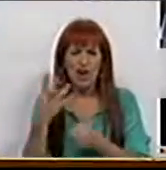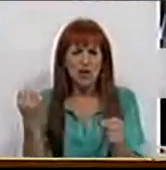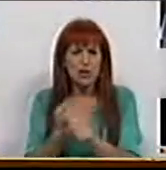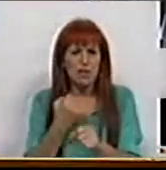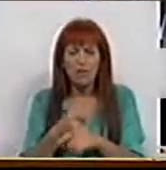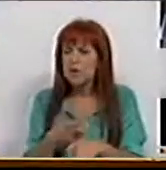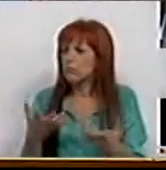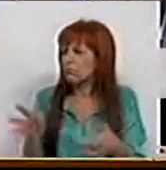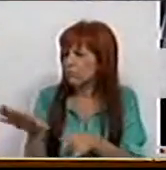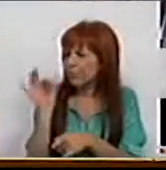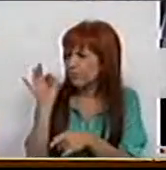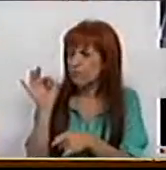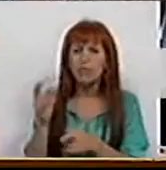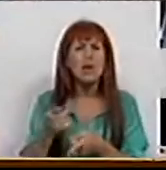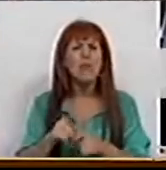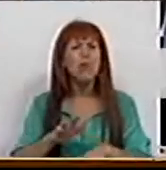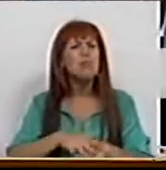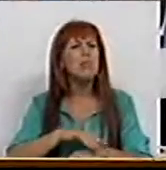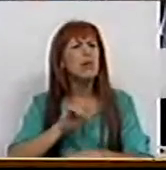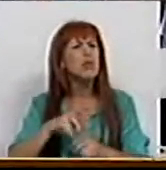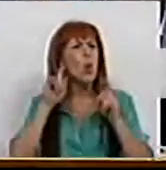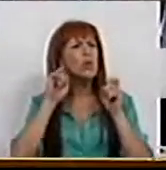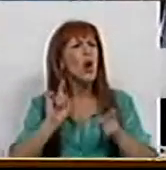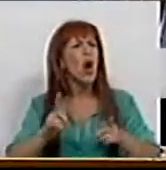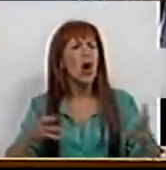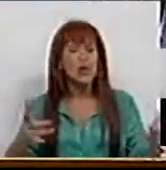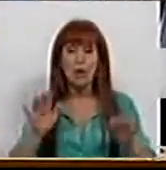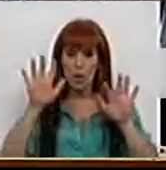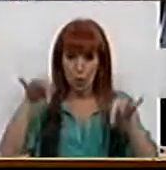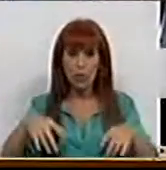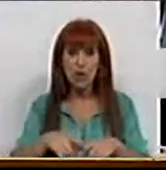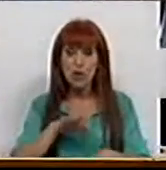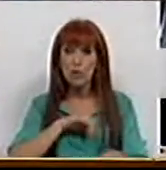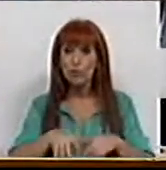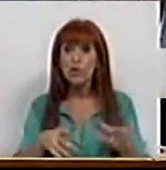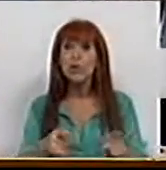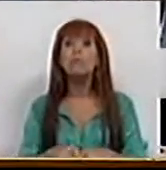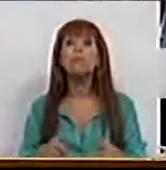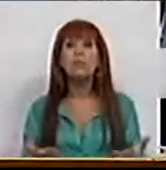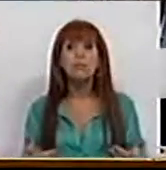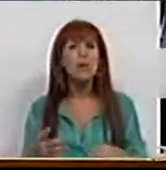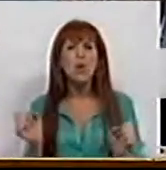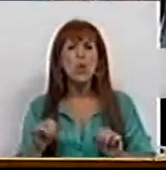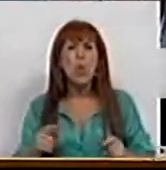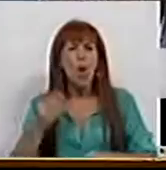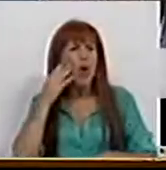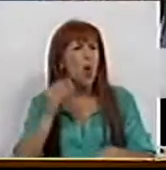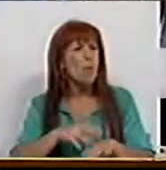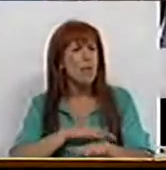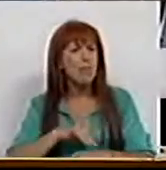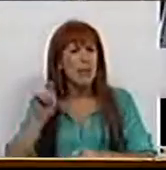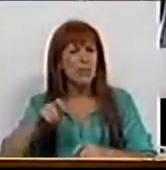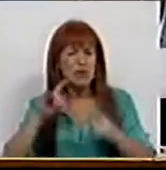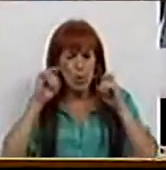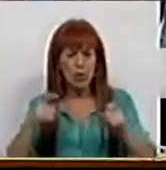serviços, mas qual é a magistratura que controla isso? Quero concluir, magistratura a controlar isso? Não há nenhuma magistratura a